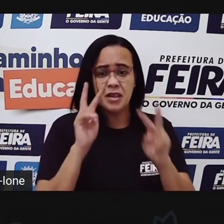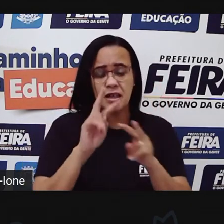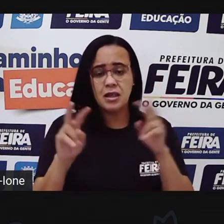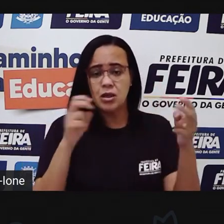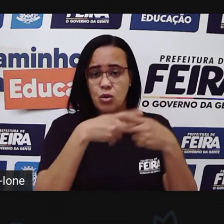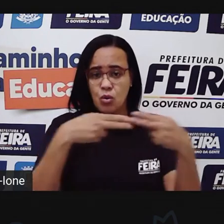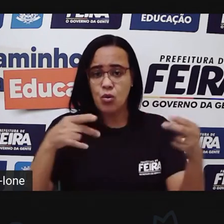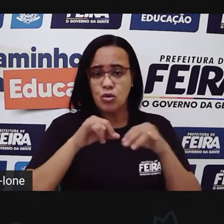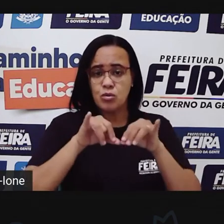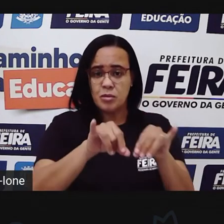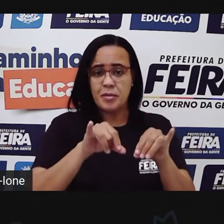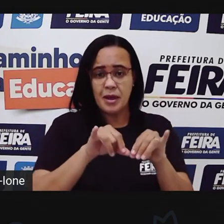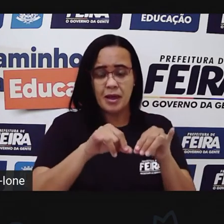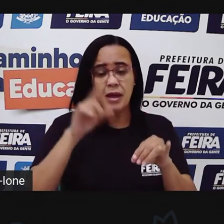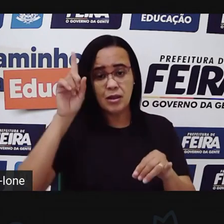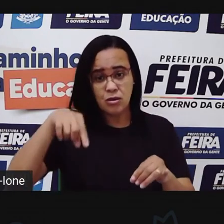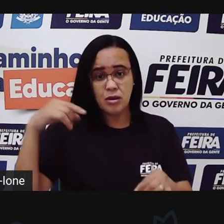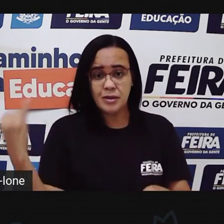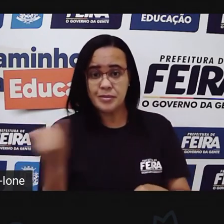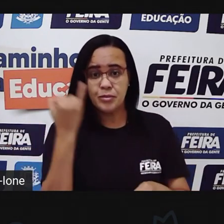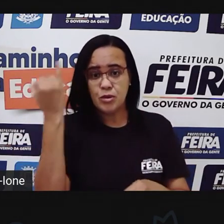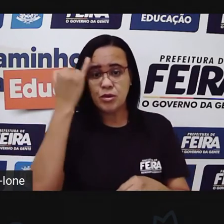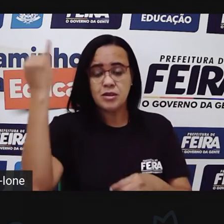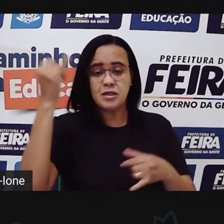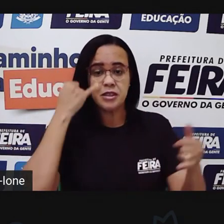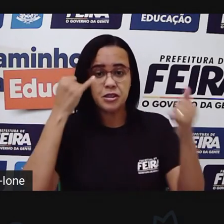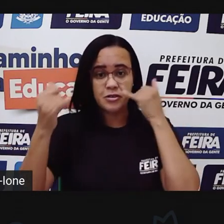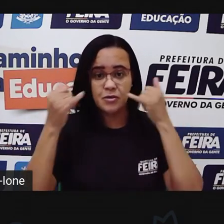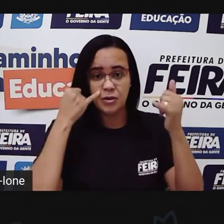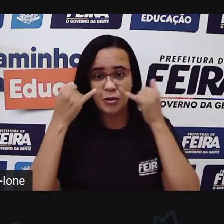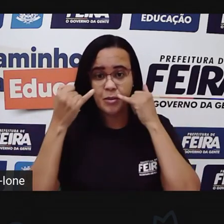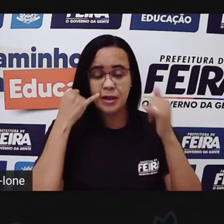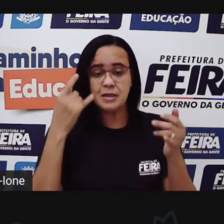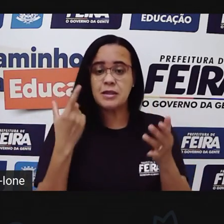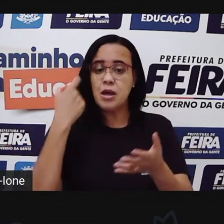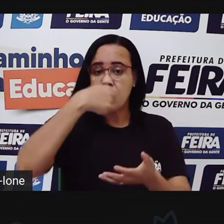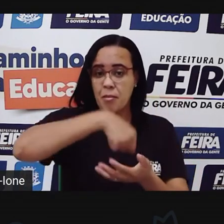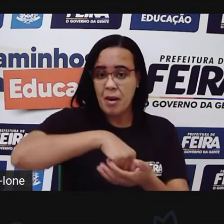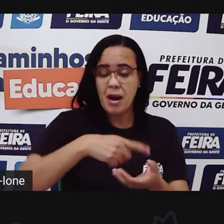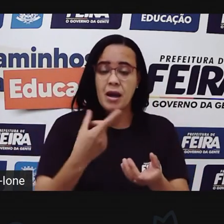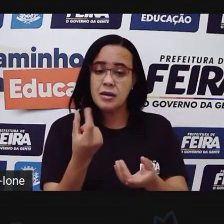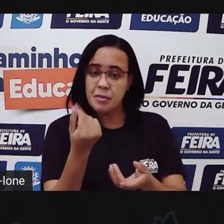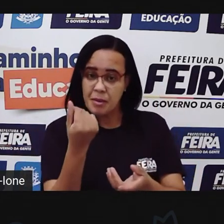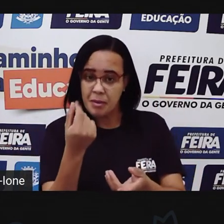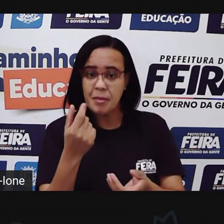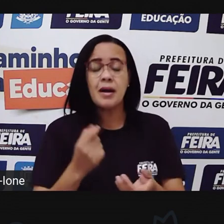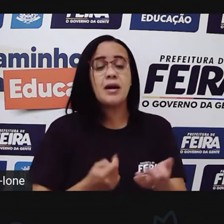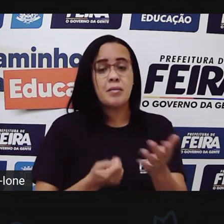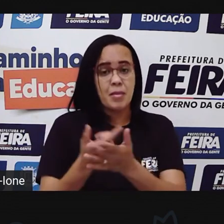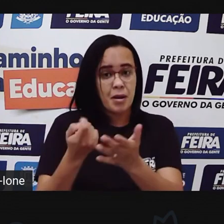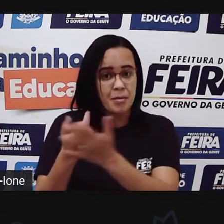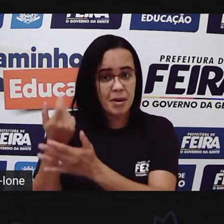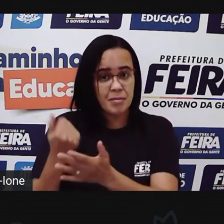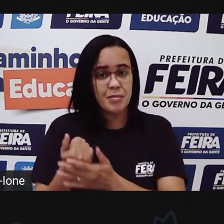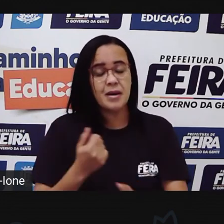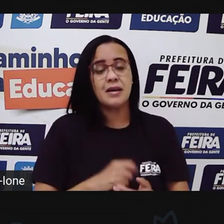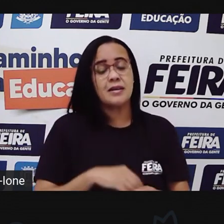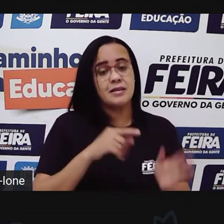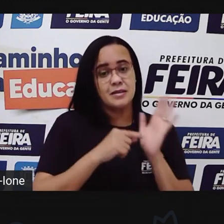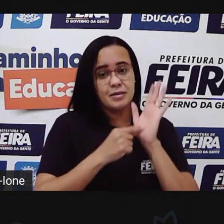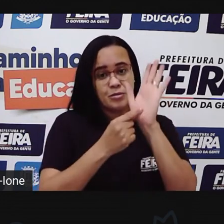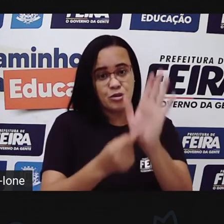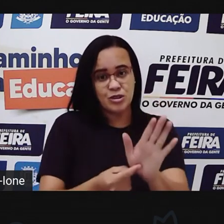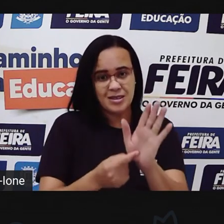importante para a gente visualizar os preços dos produtos, né? Como a Prova já tinha sinalizado para vocês, tá bom? Então, gente vai